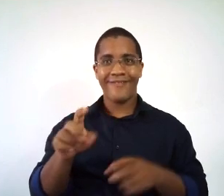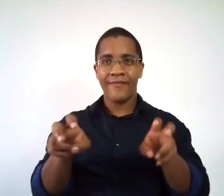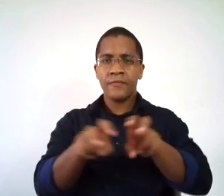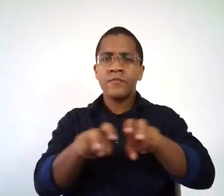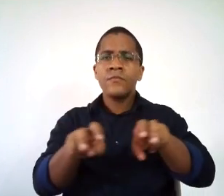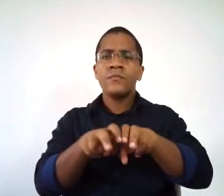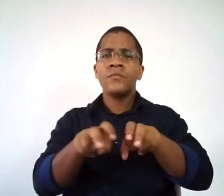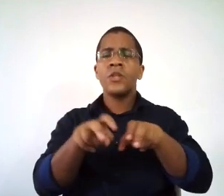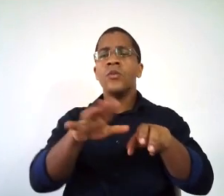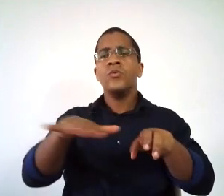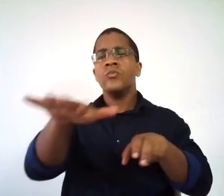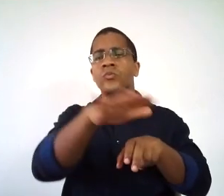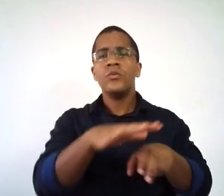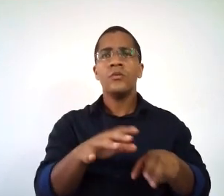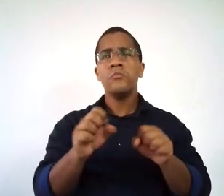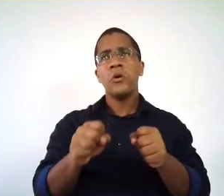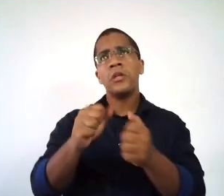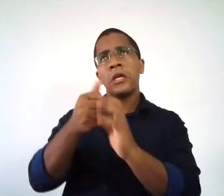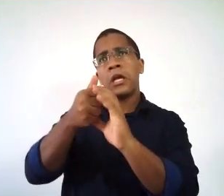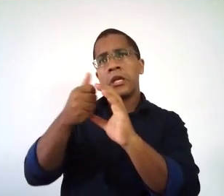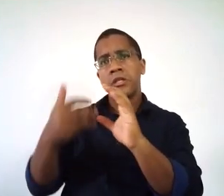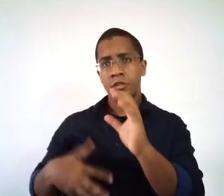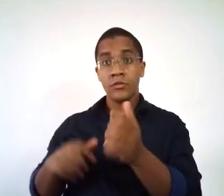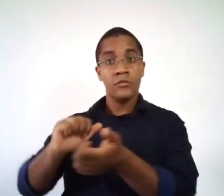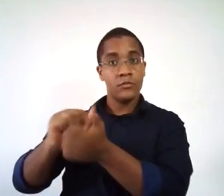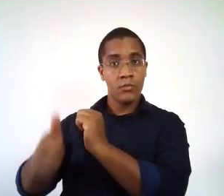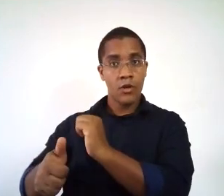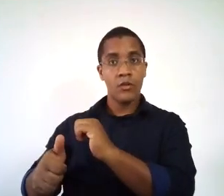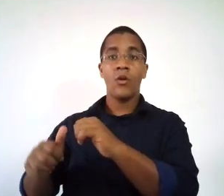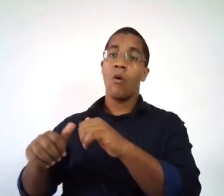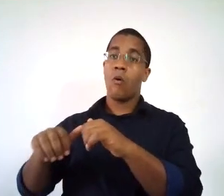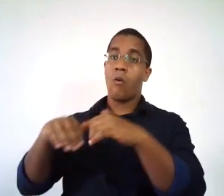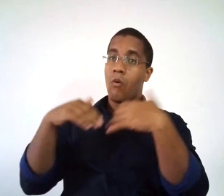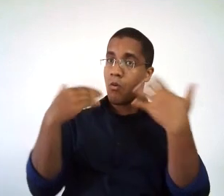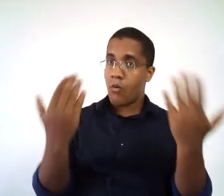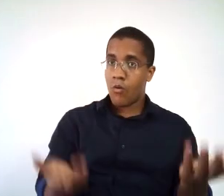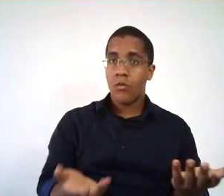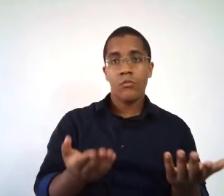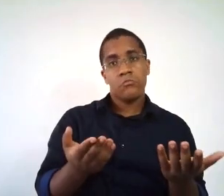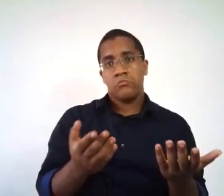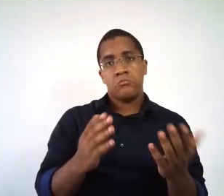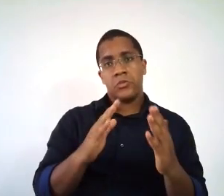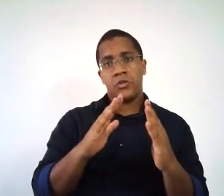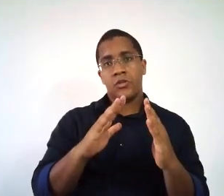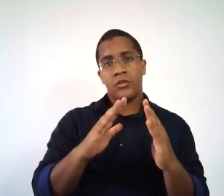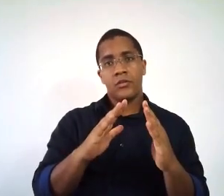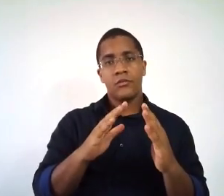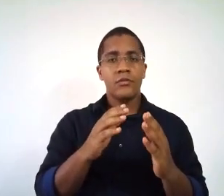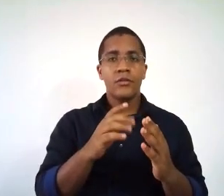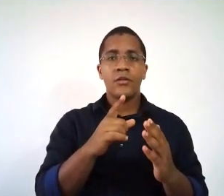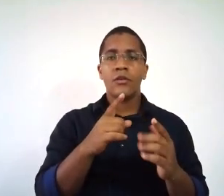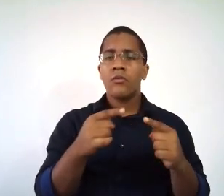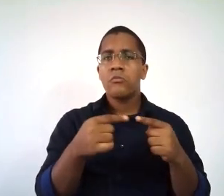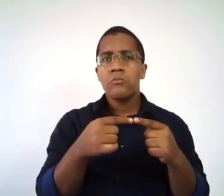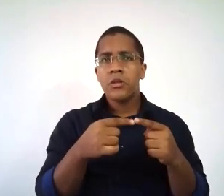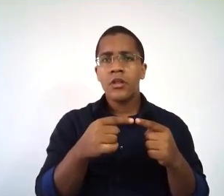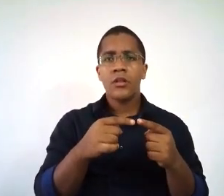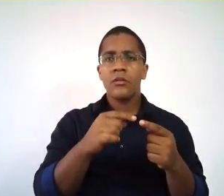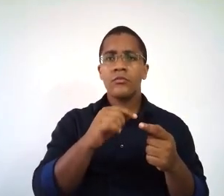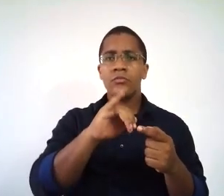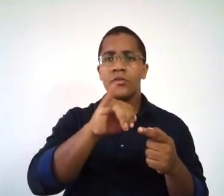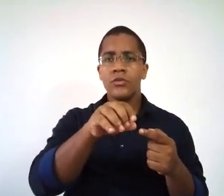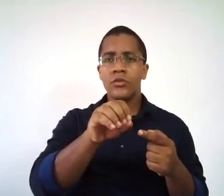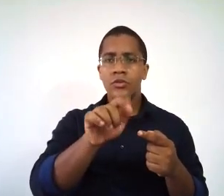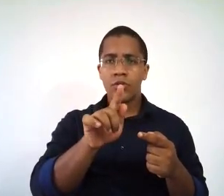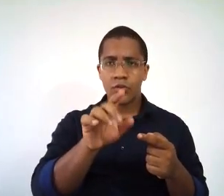né? E aí eu posso caracterizar o futsal enquanto esporte e caracterizar o futsal enquanto jogo